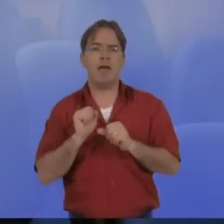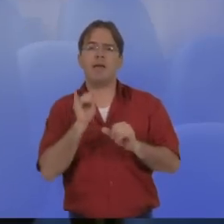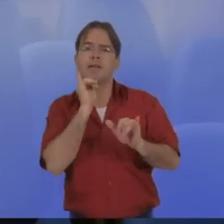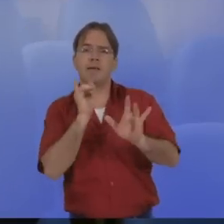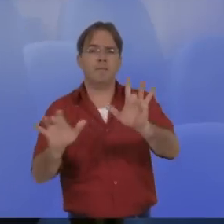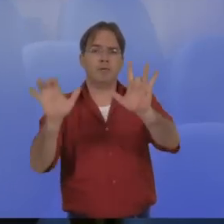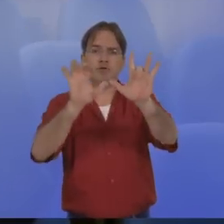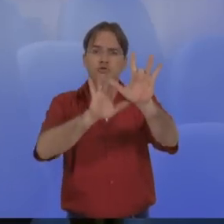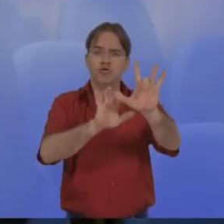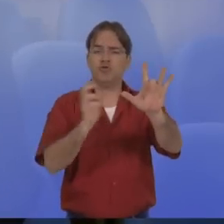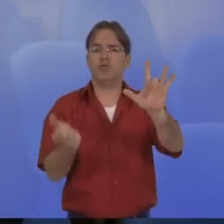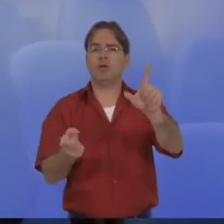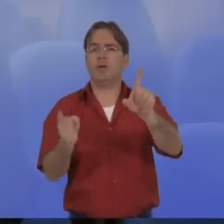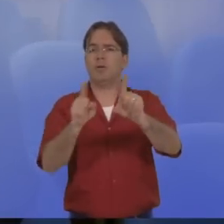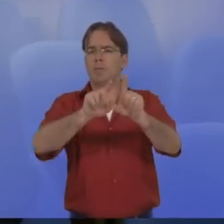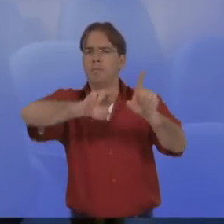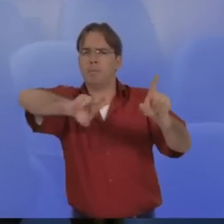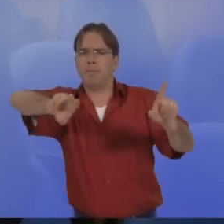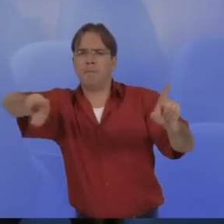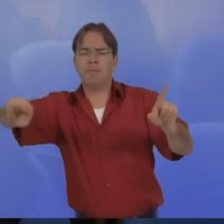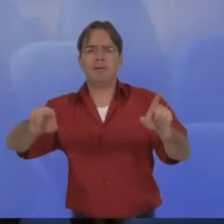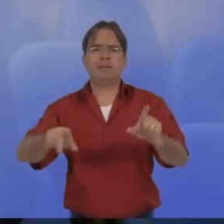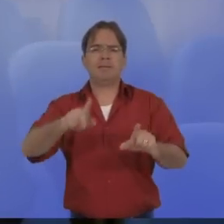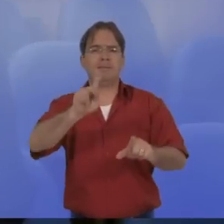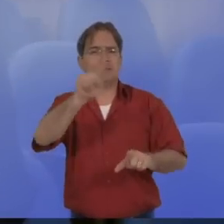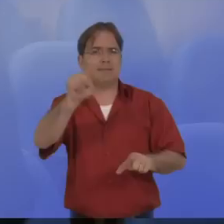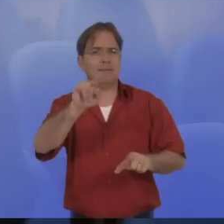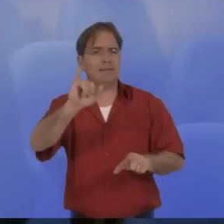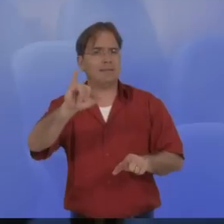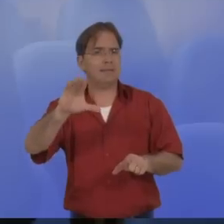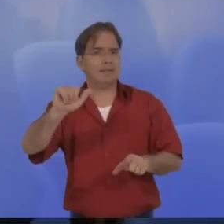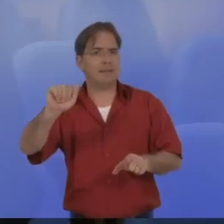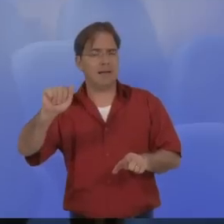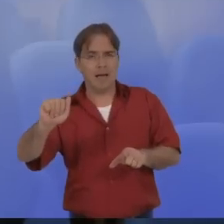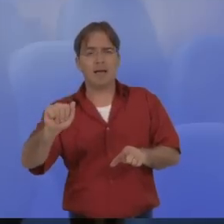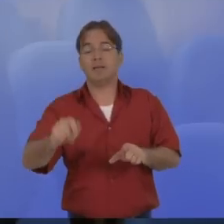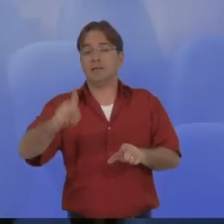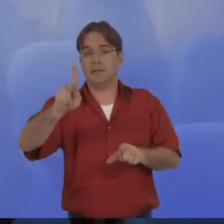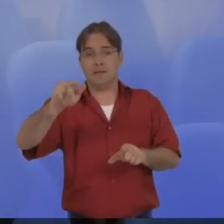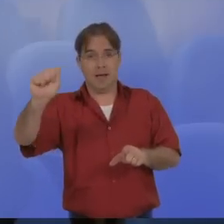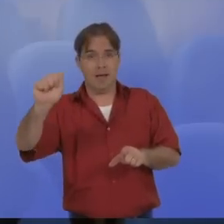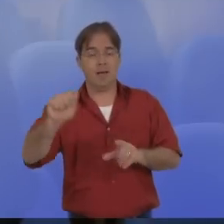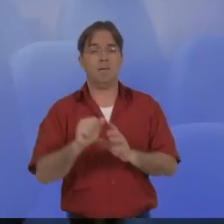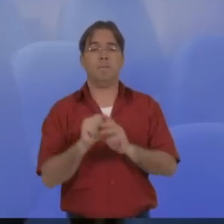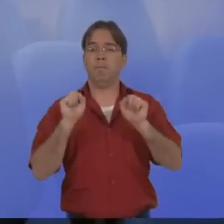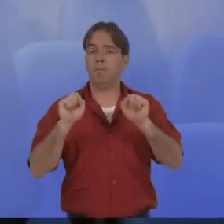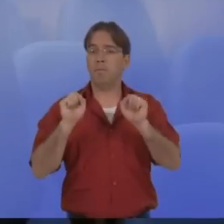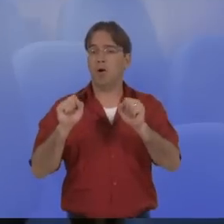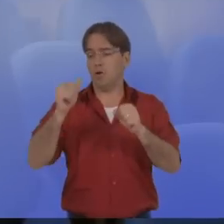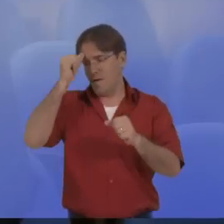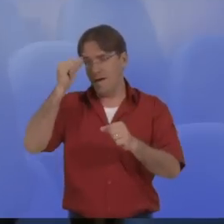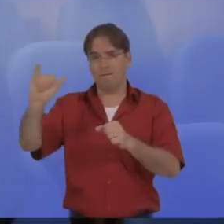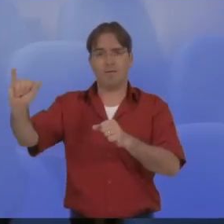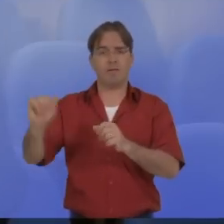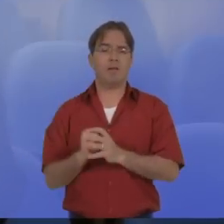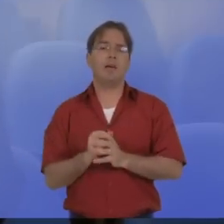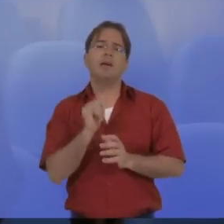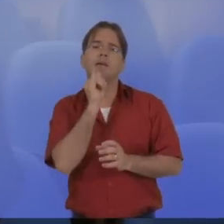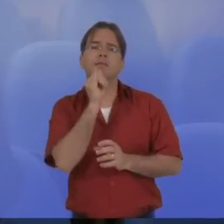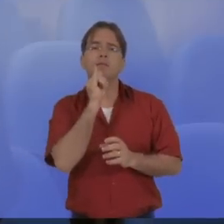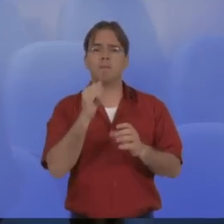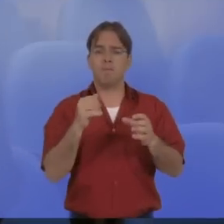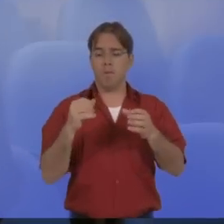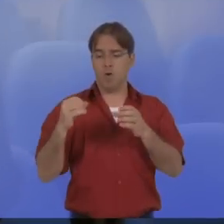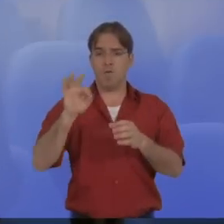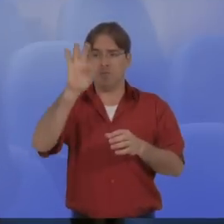vírus zika, que é o Aedes aegypti. Então, essa proteína, nós já demonstramos que essa proteína, ela tem atividade ovicida.